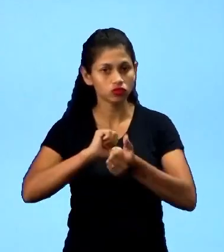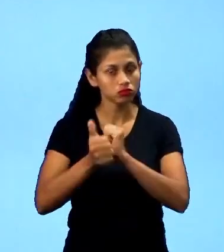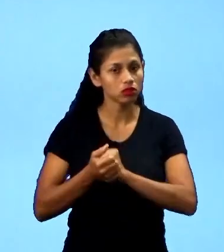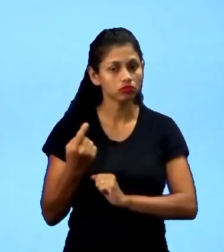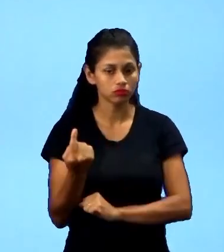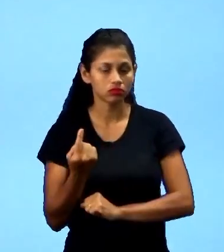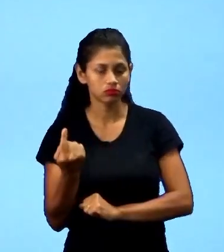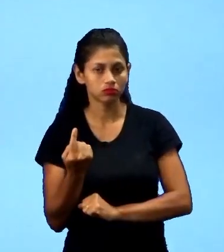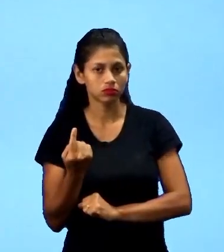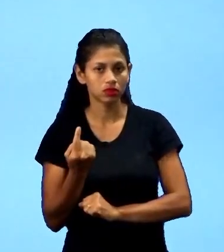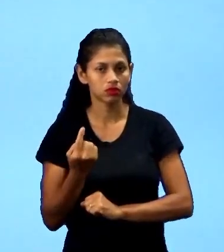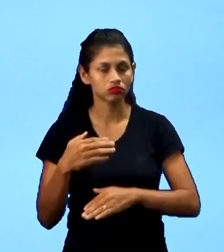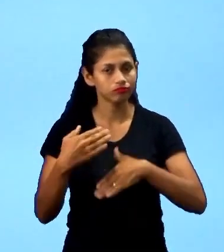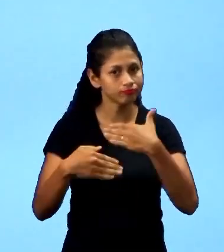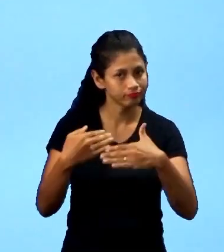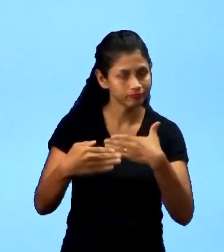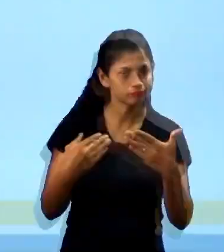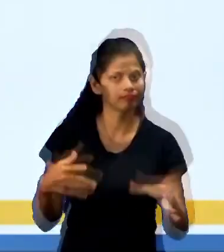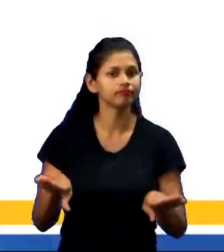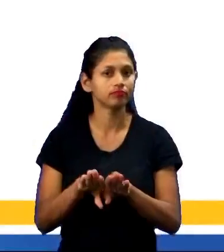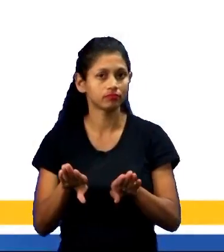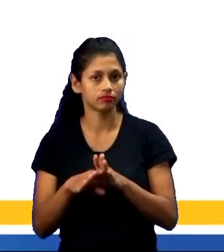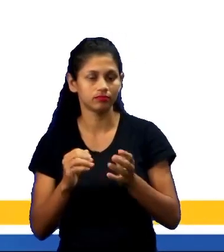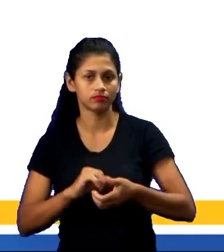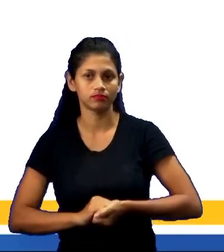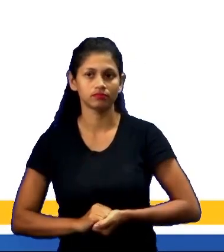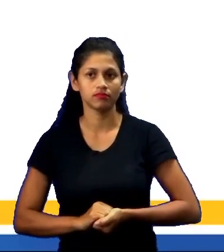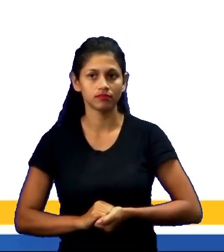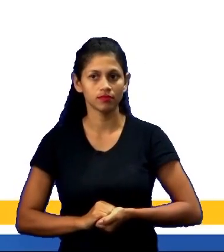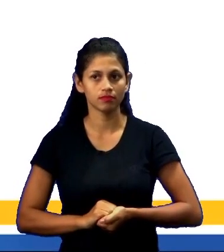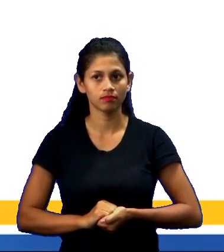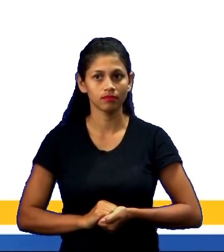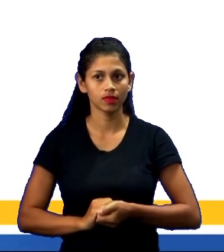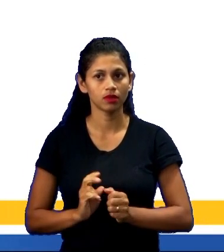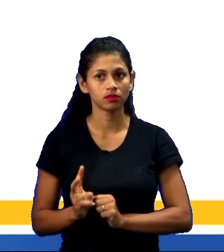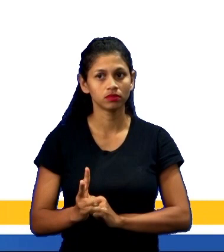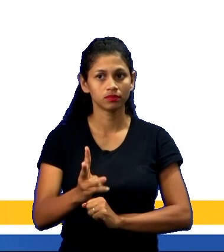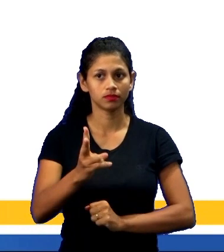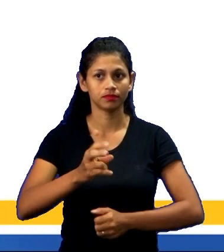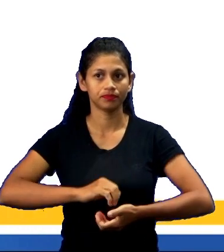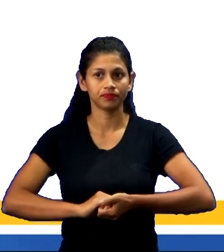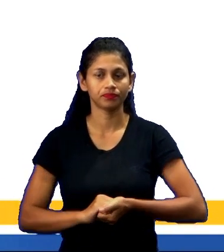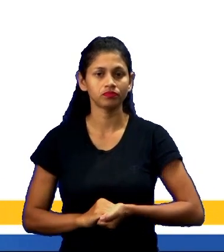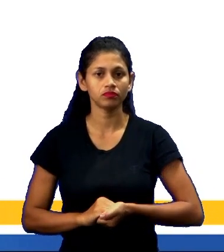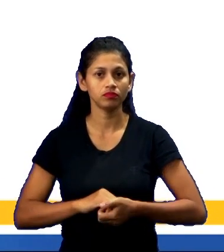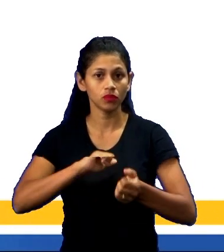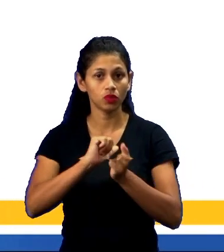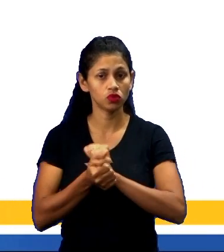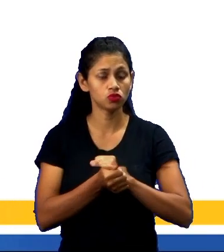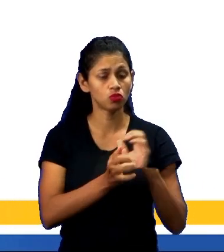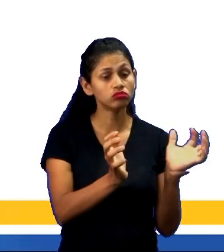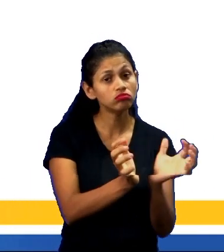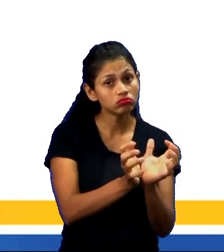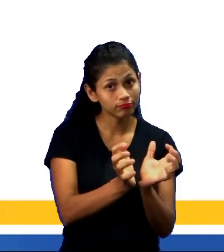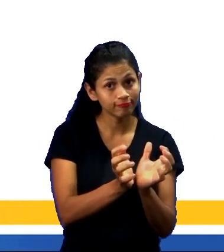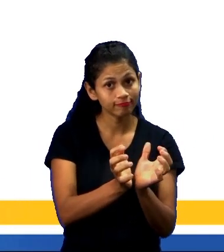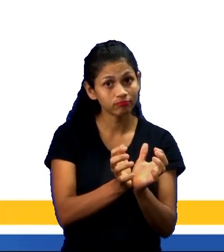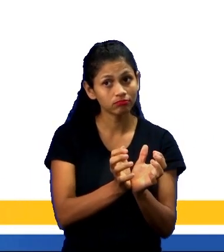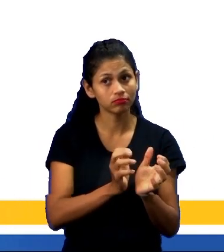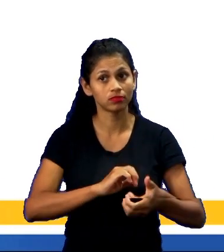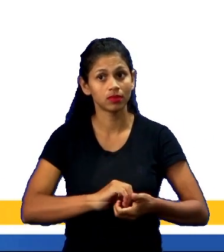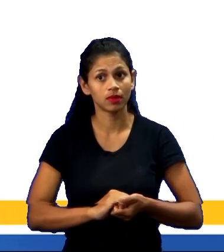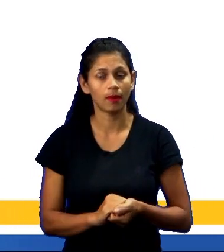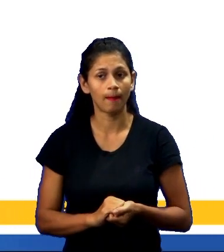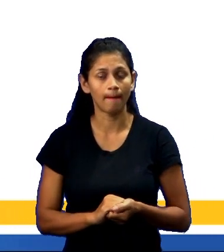realidade escolar, a gente consegue desenvolver também. Tranquilo? Então, vamos lá. Seguindo. O esporte coletivo, que é o primeiro que a gente vai